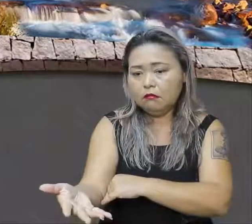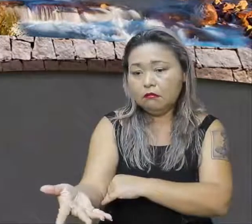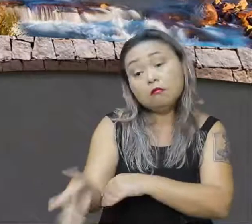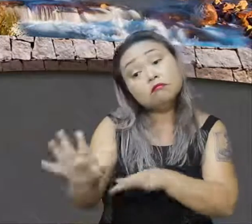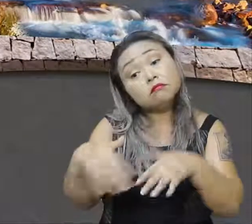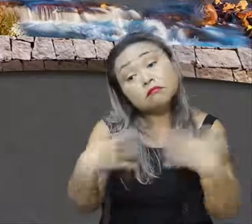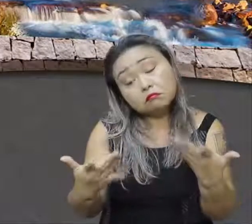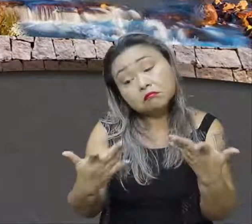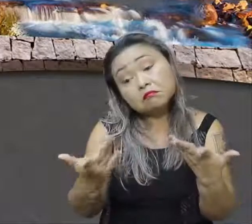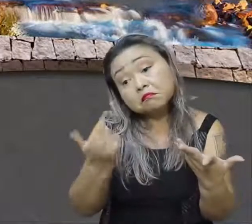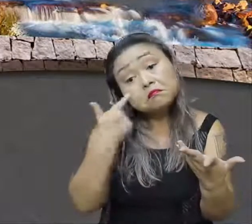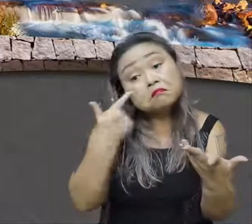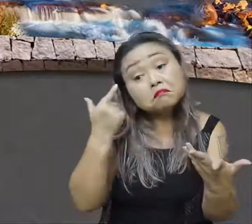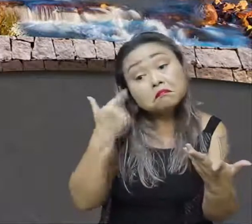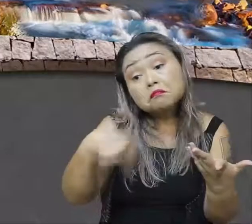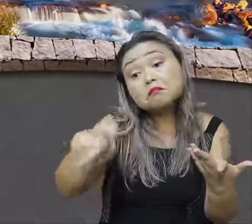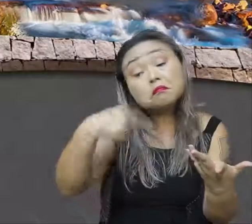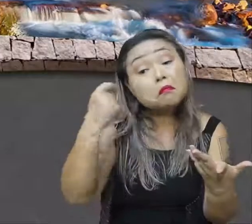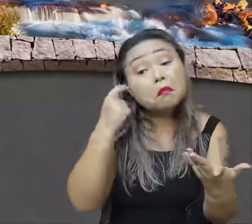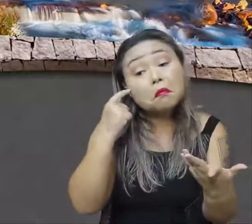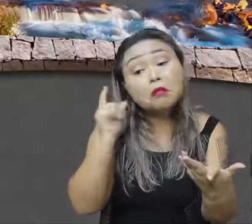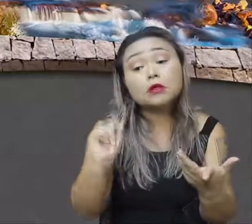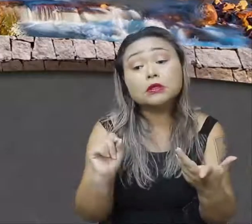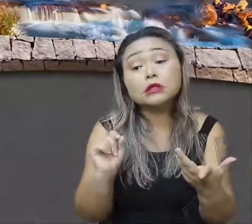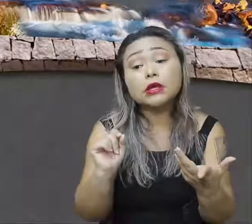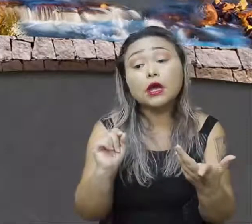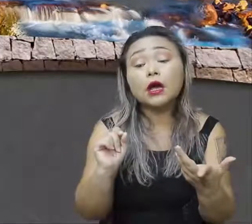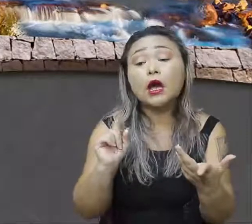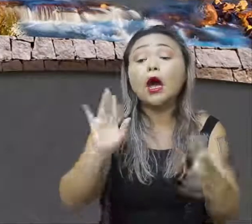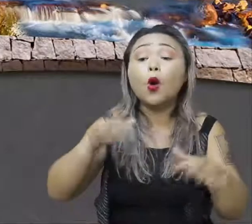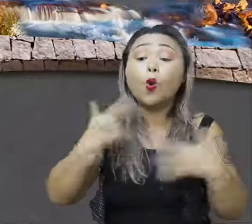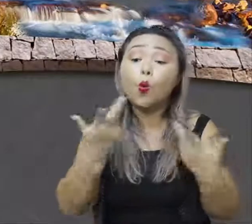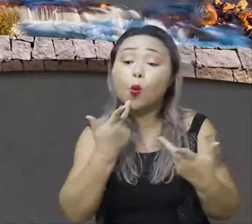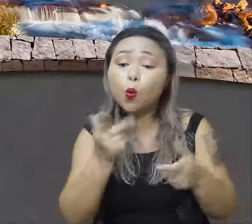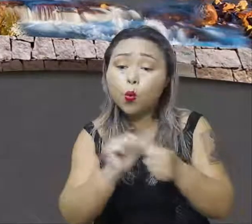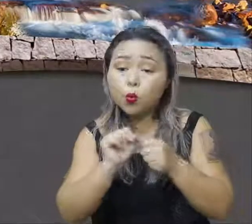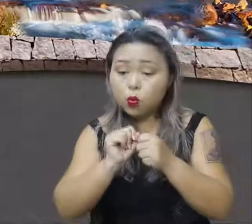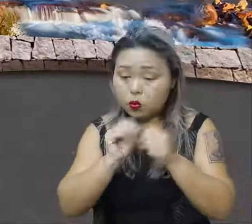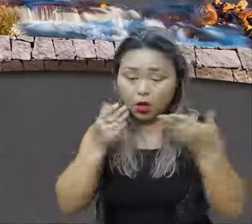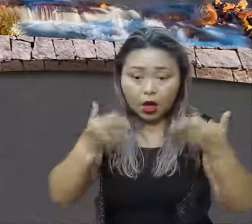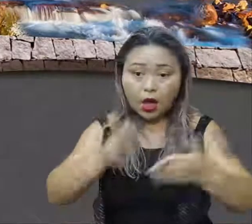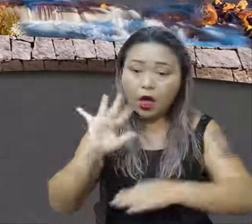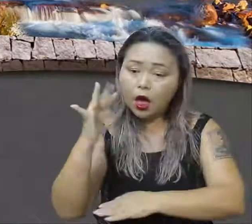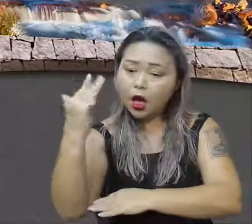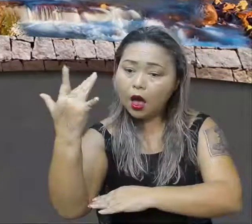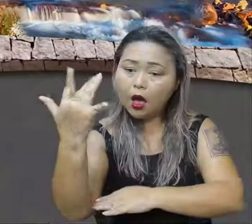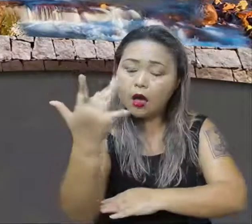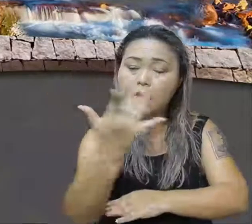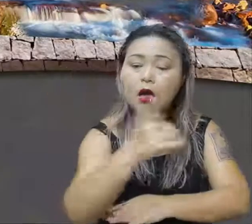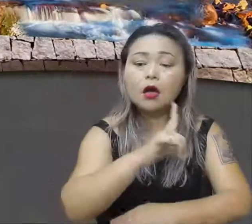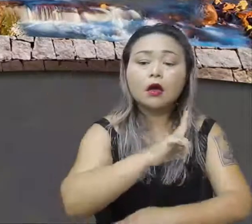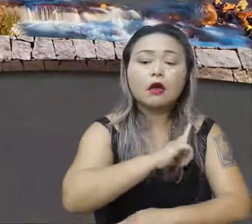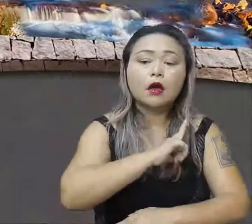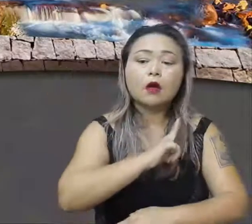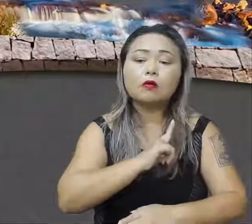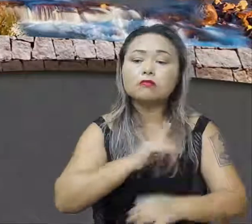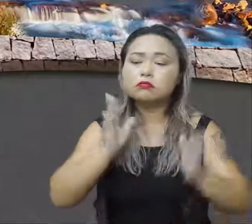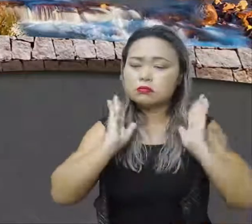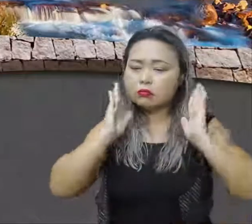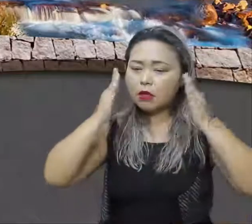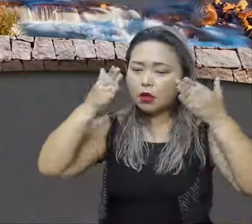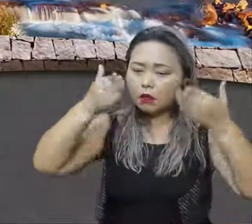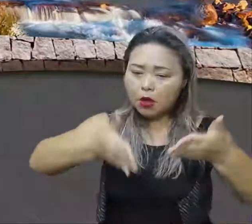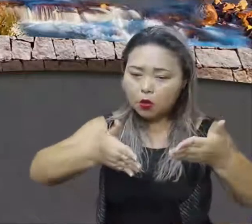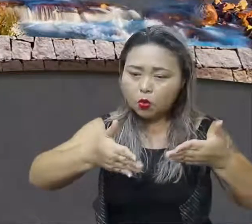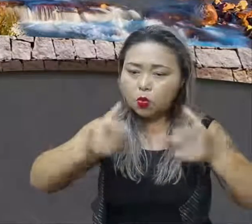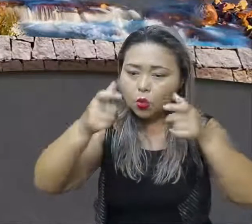Portanto, podemos pensar que, quando eu falo em questões ambientais, eu tenho de pensar no meu lugar.